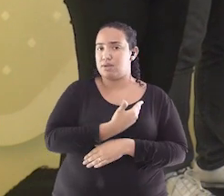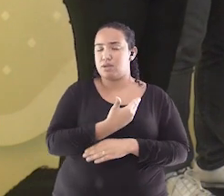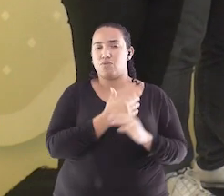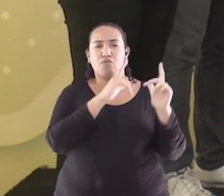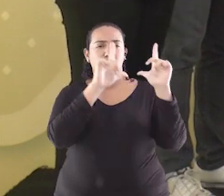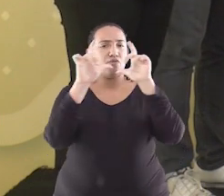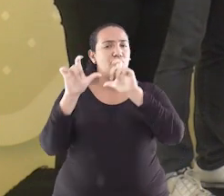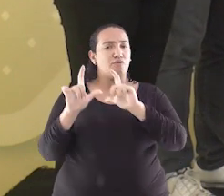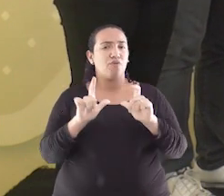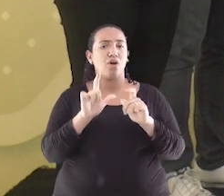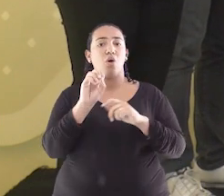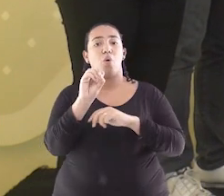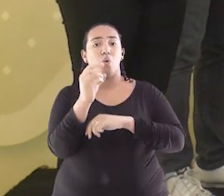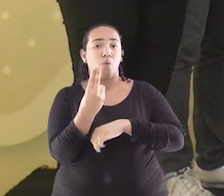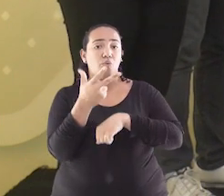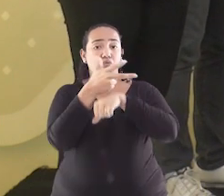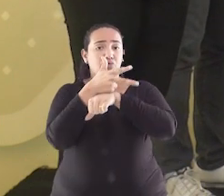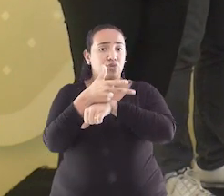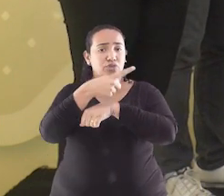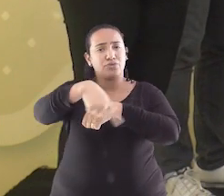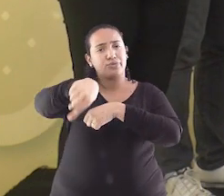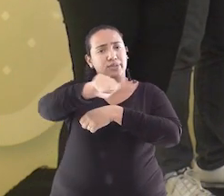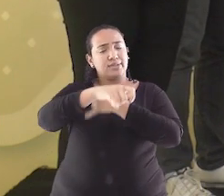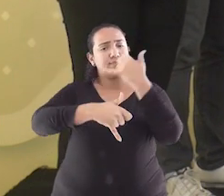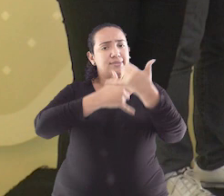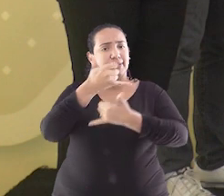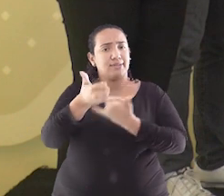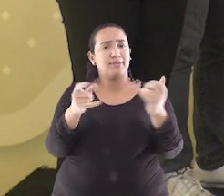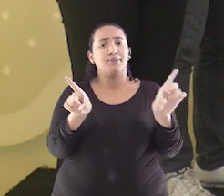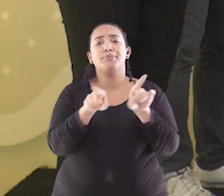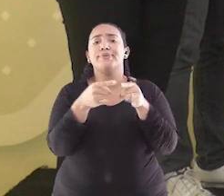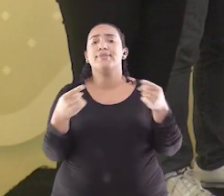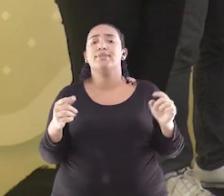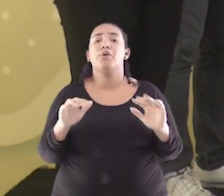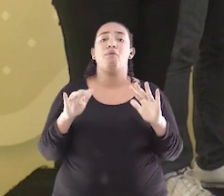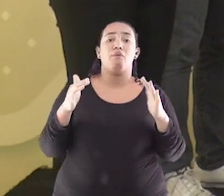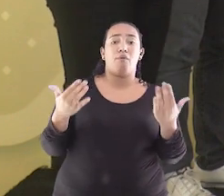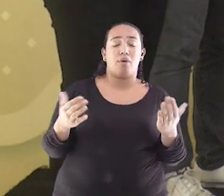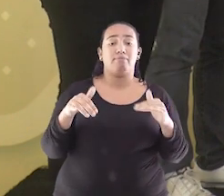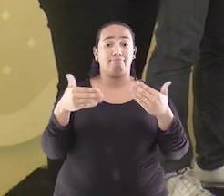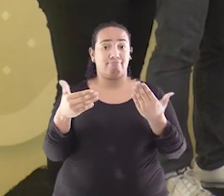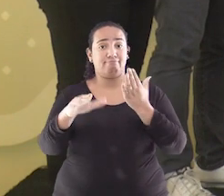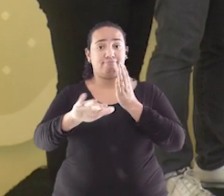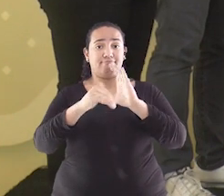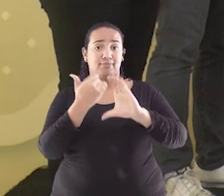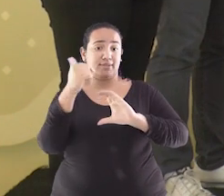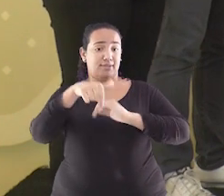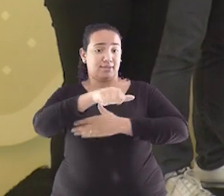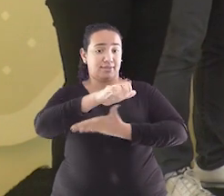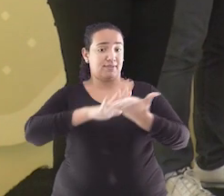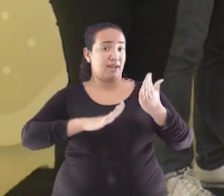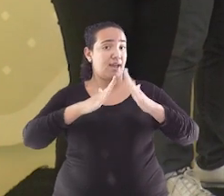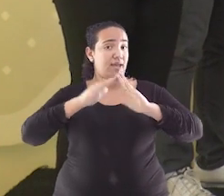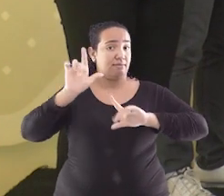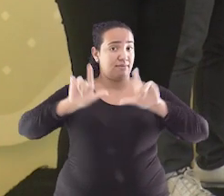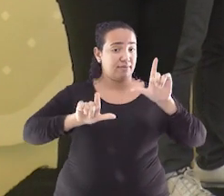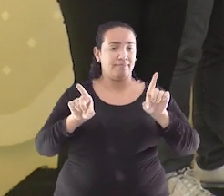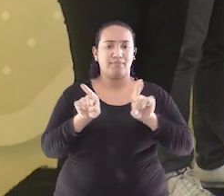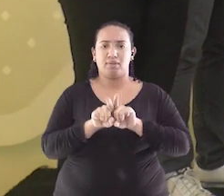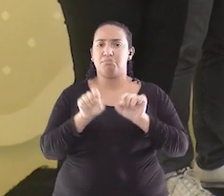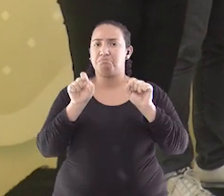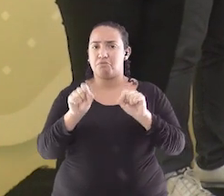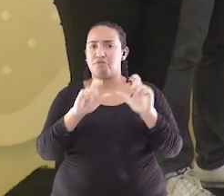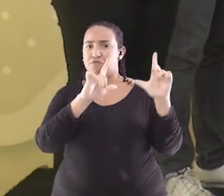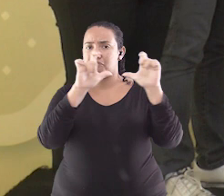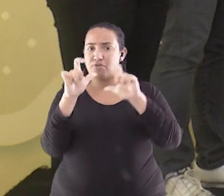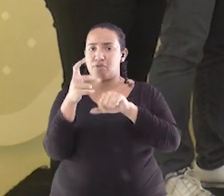pequenos vídeos de vocês Jogando esse jogo Qual é a Música E enviem para nós aqui do Dever em Casa Envie suas fotos ou vídeos